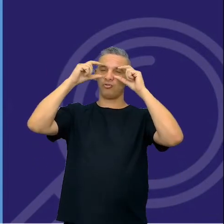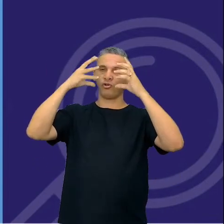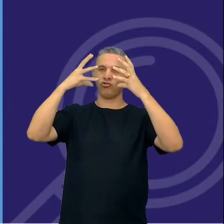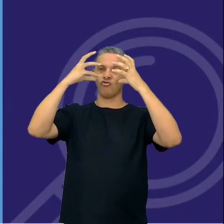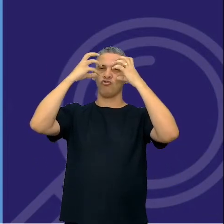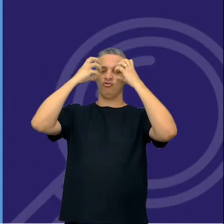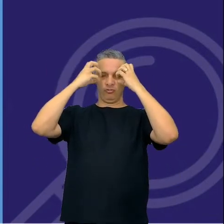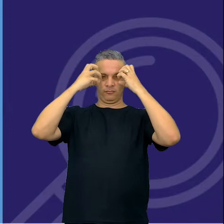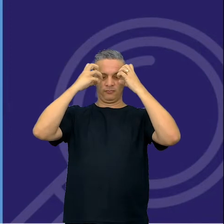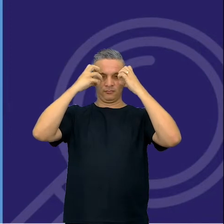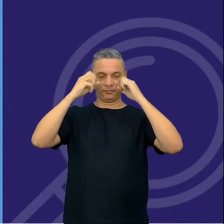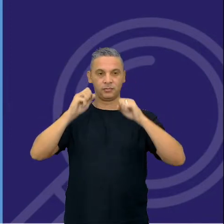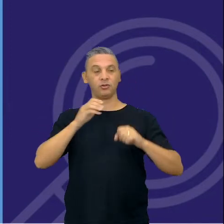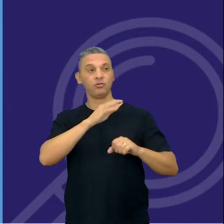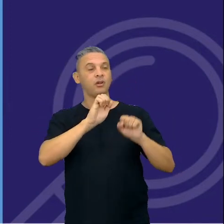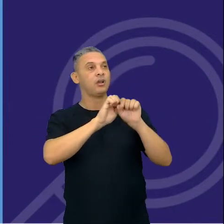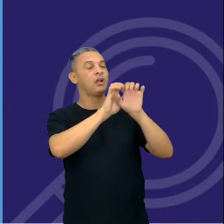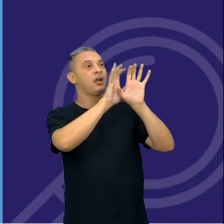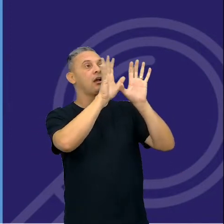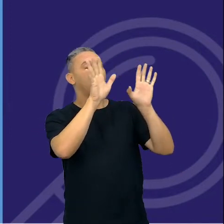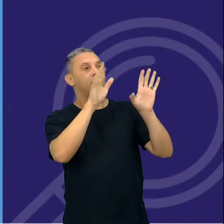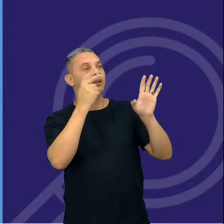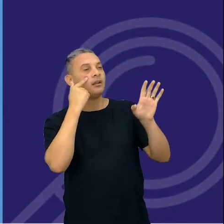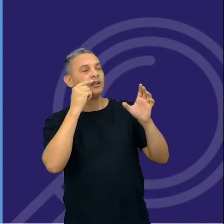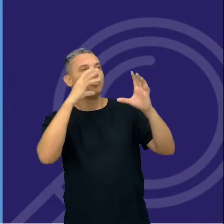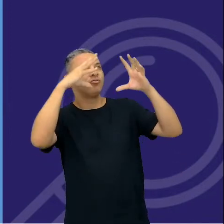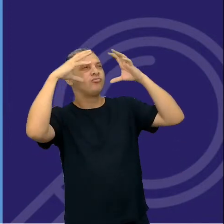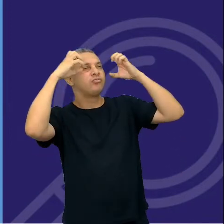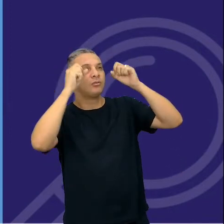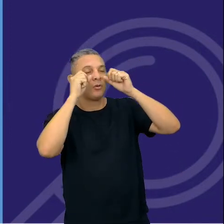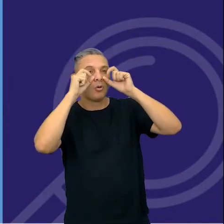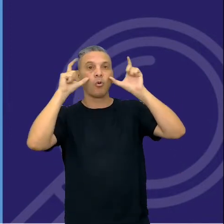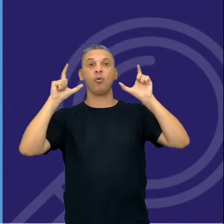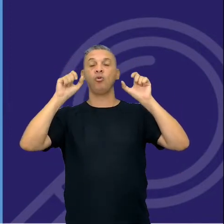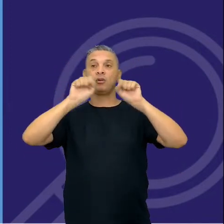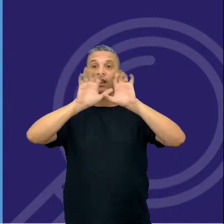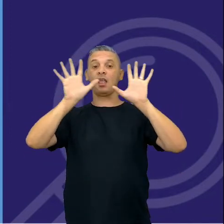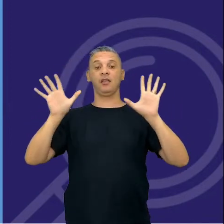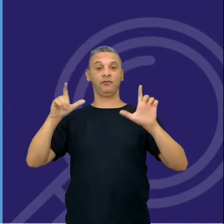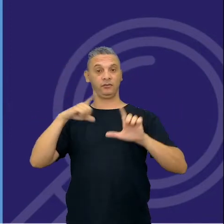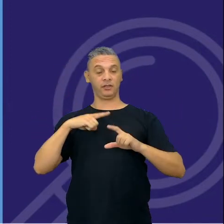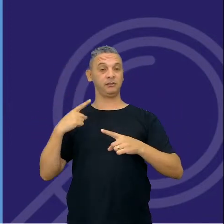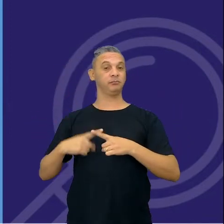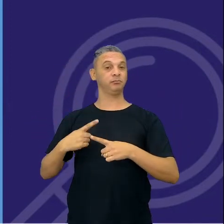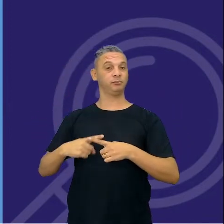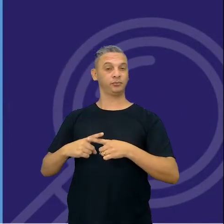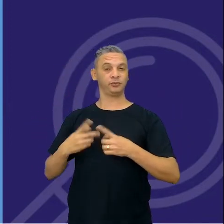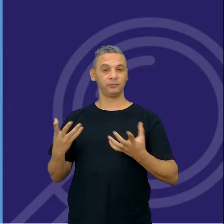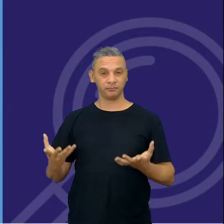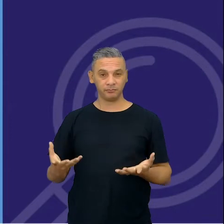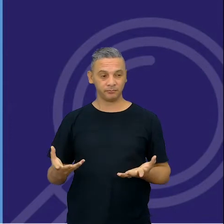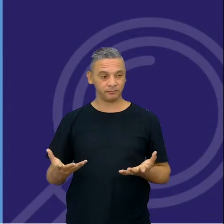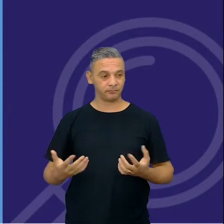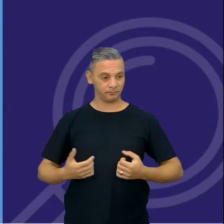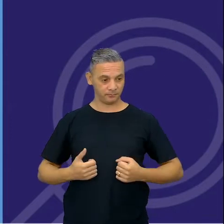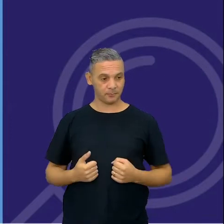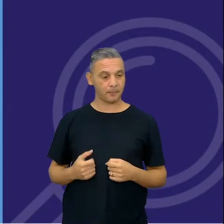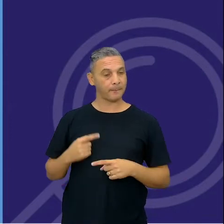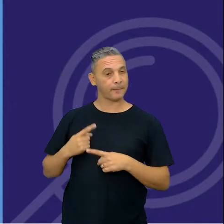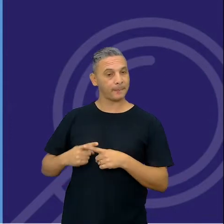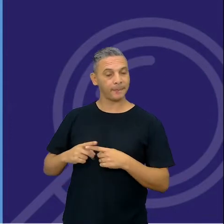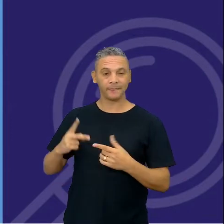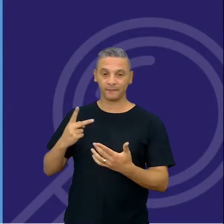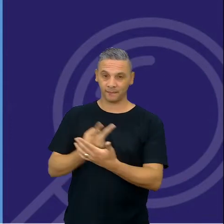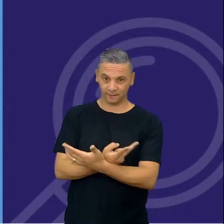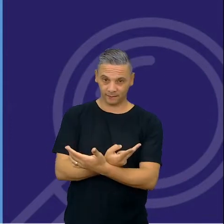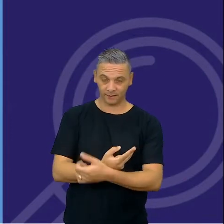quando ele vai para um ambiente menos iluminado fica a lente clara, transparente, cada vez mais transparente. O porquê que isso